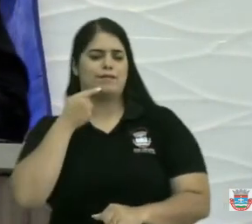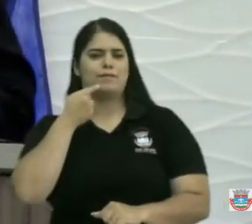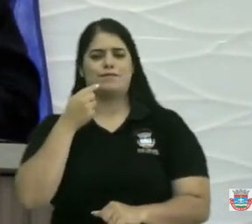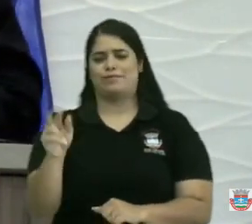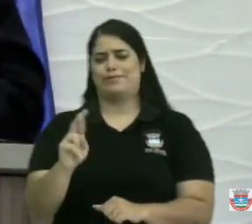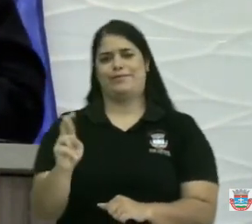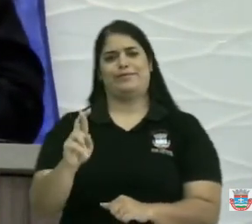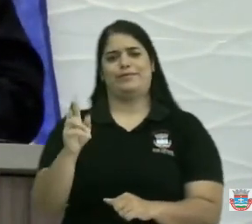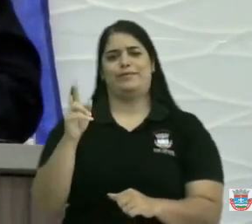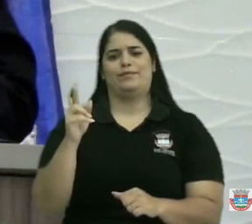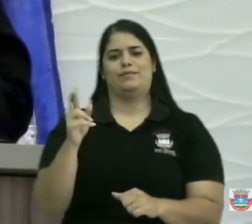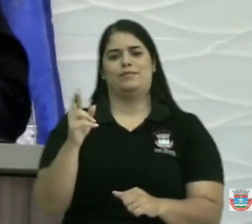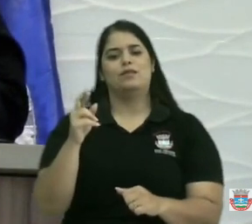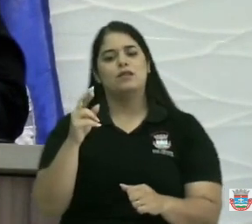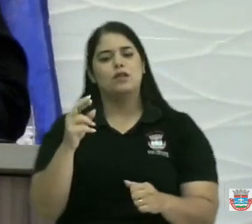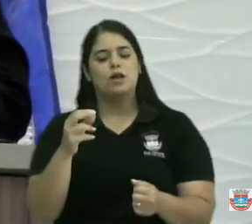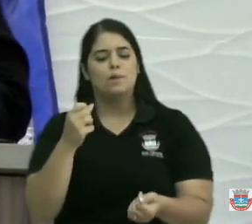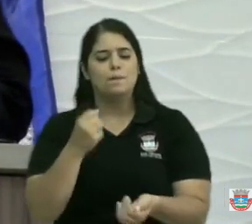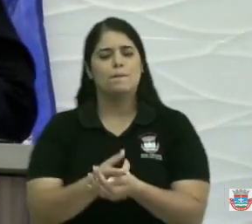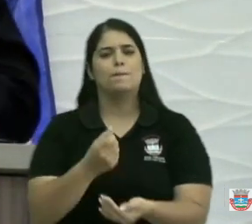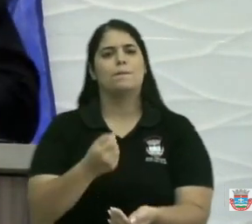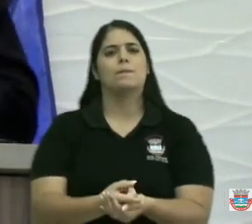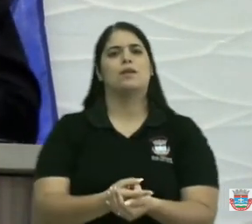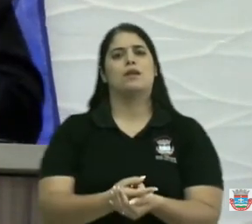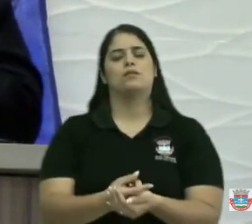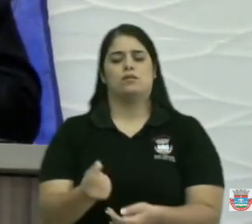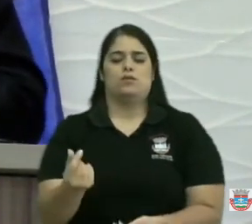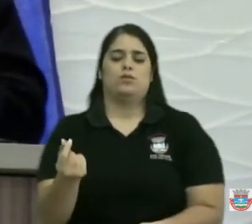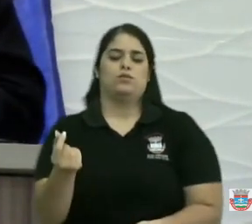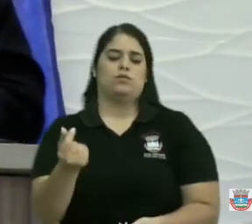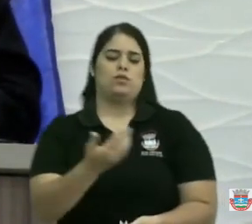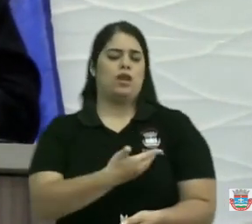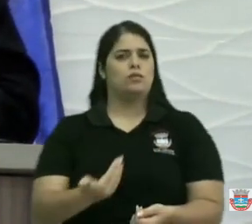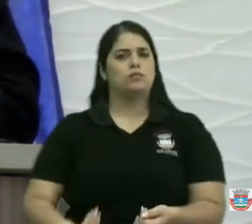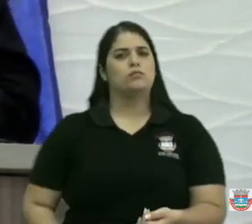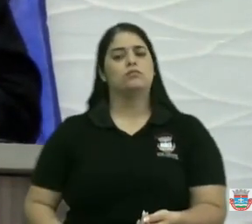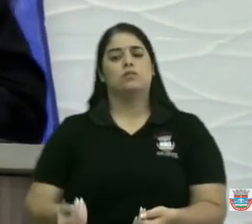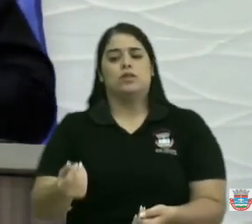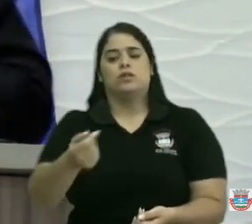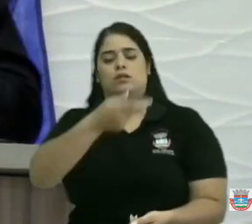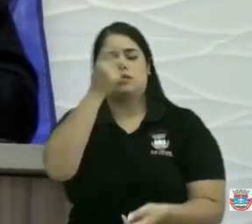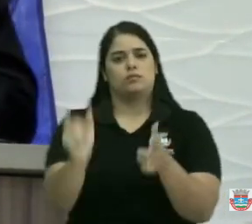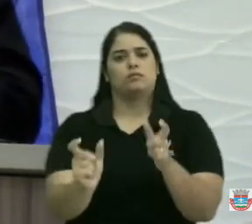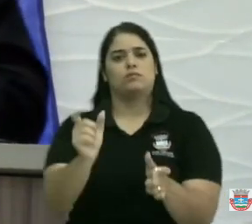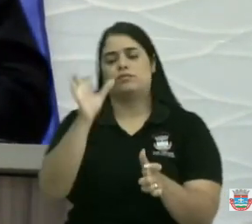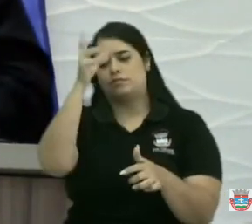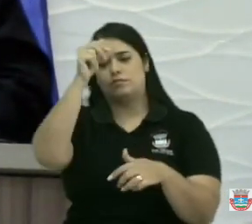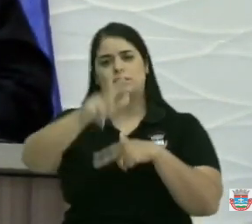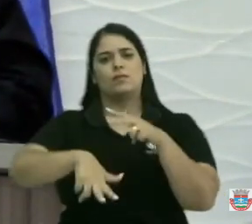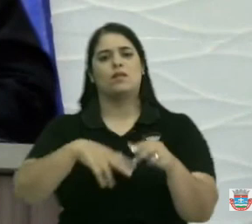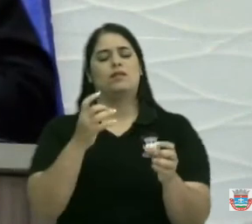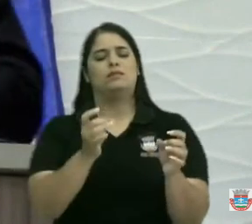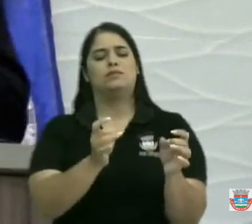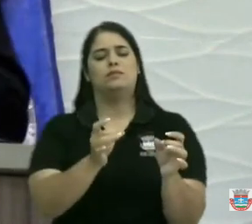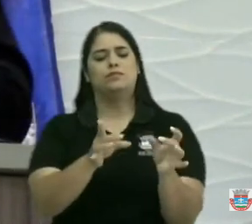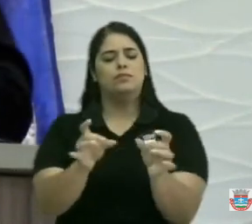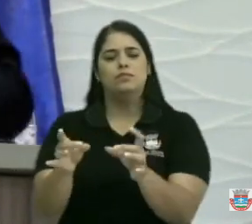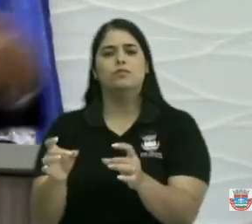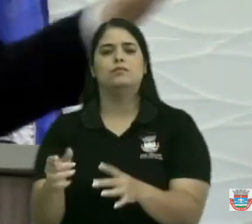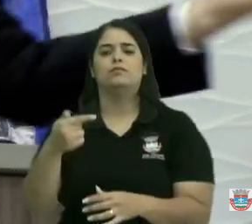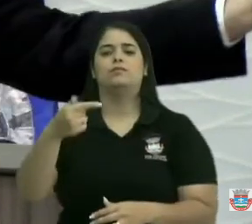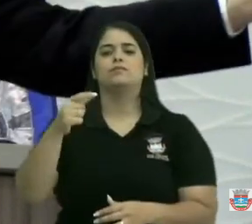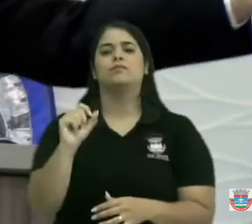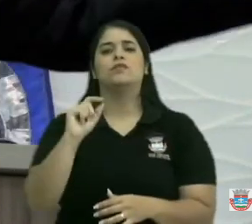Betuna comprado com dinheiro público, né? Com dinheiro das pessoas de São Beto. Deram por 20 mil reais. Aí não tinha